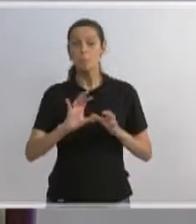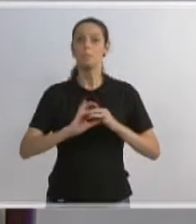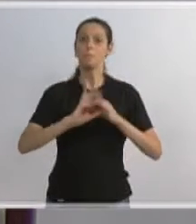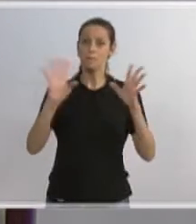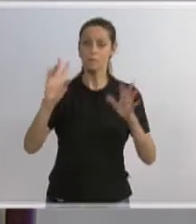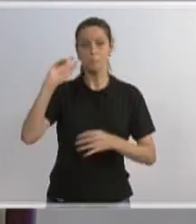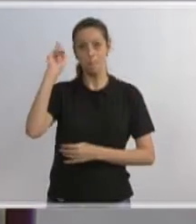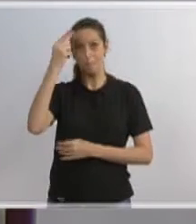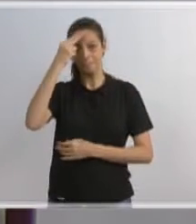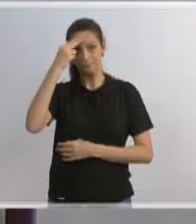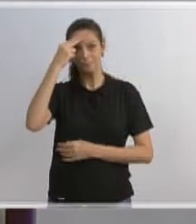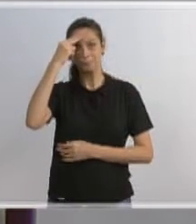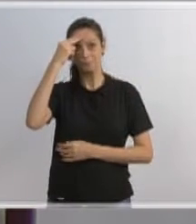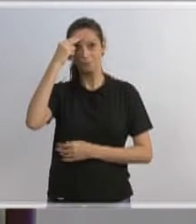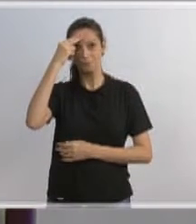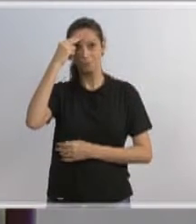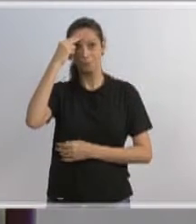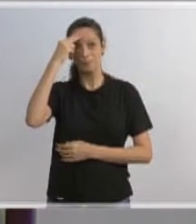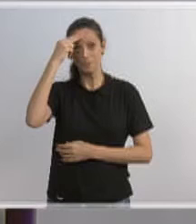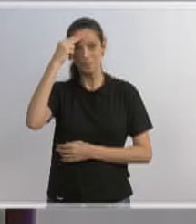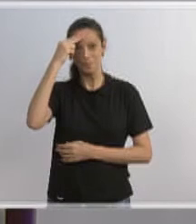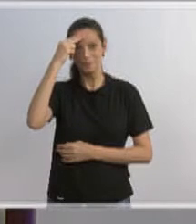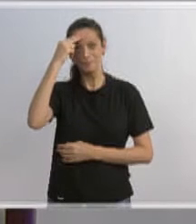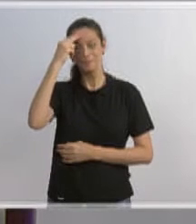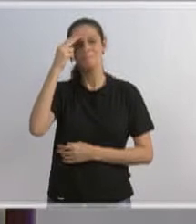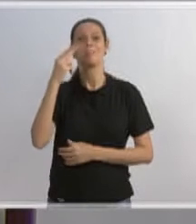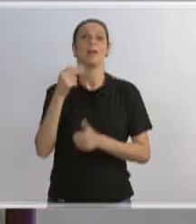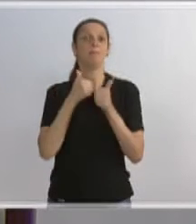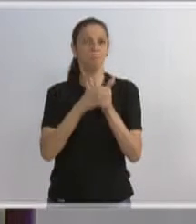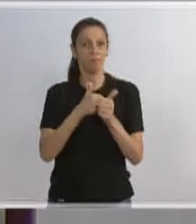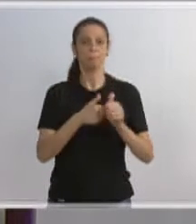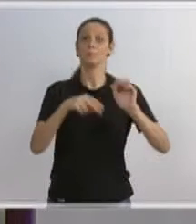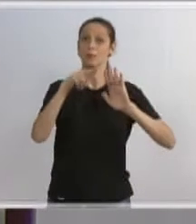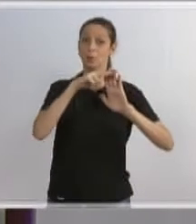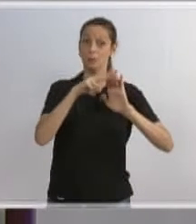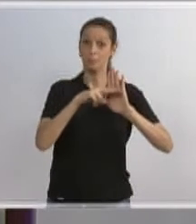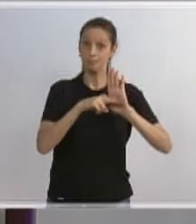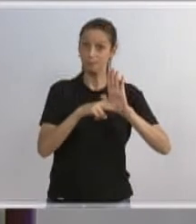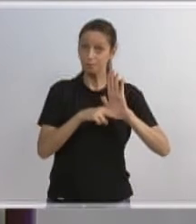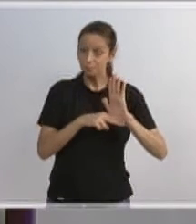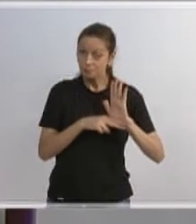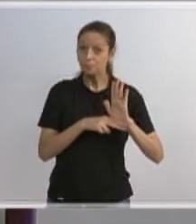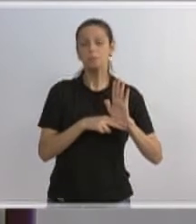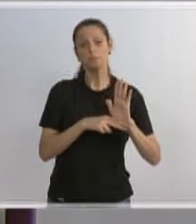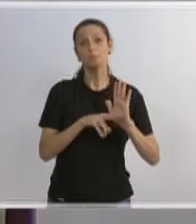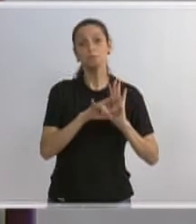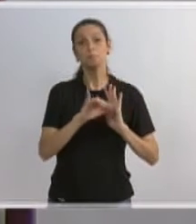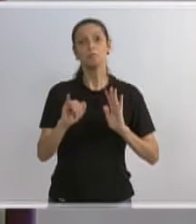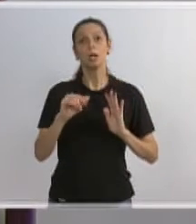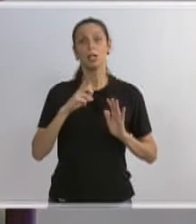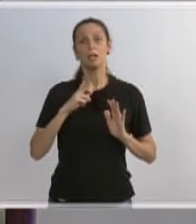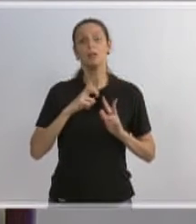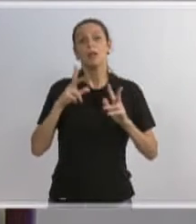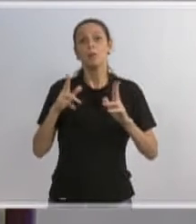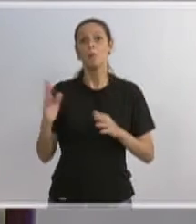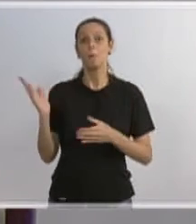Uber dentro da normativa que é para ser, nós vamos ser taxistas.